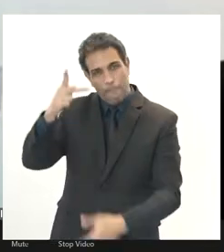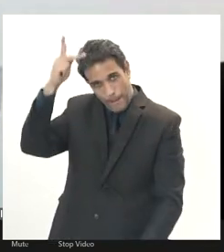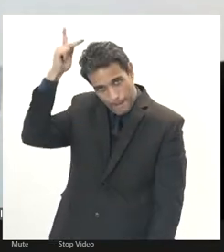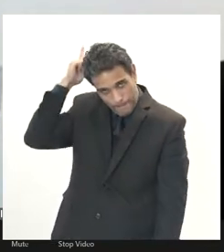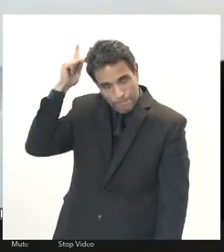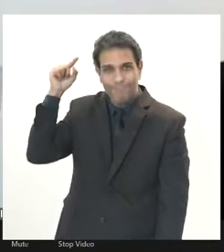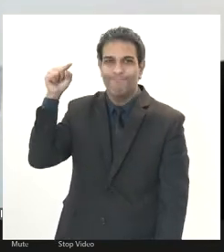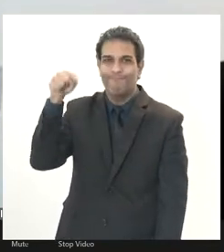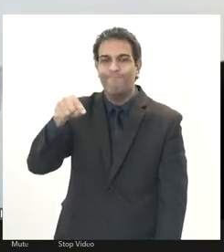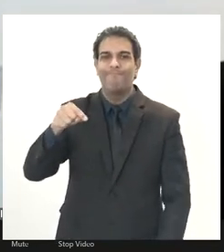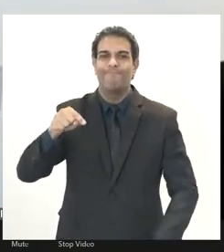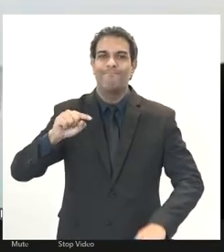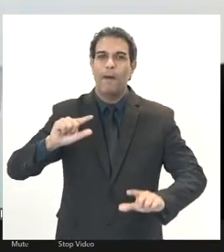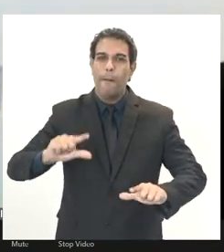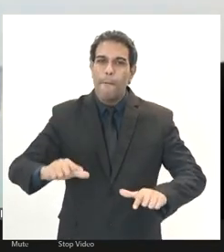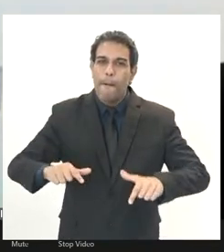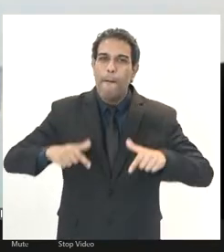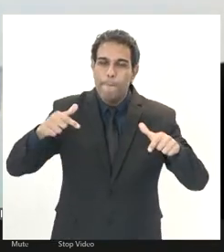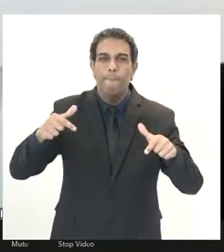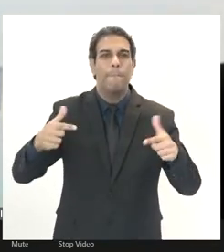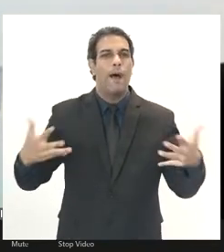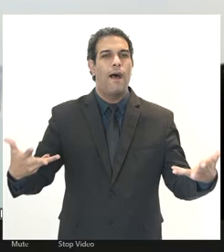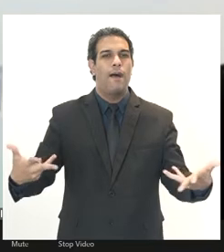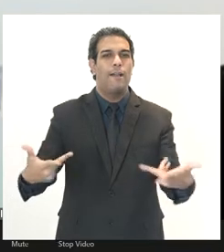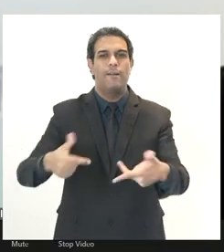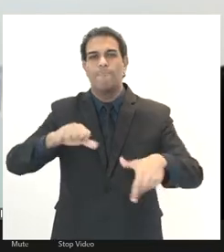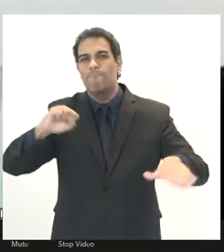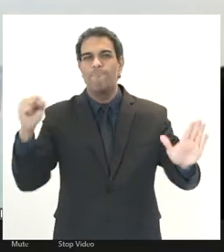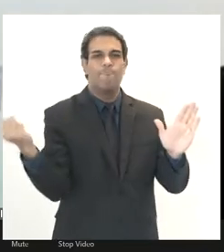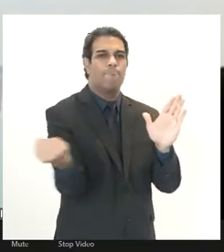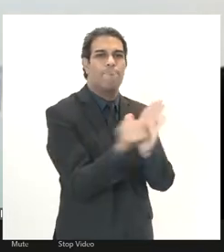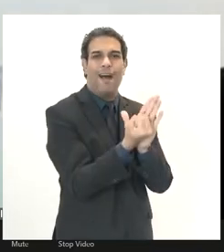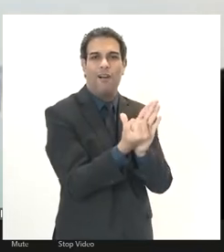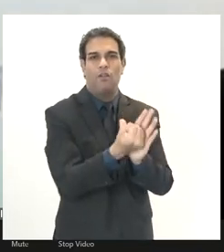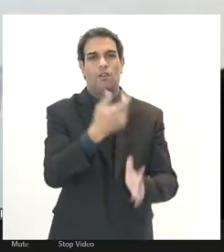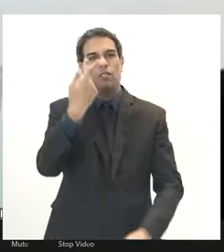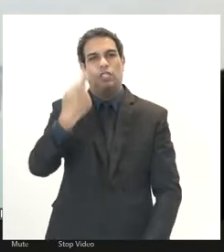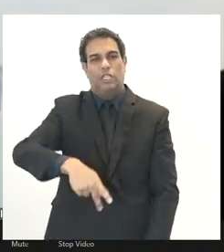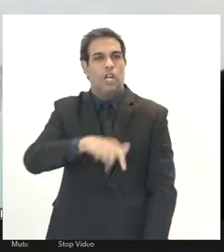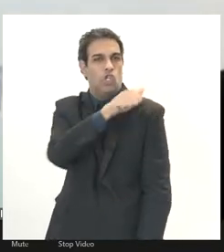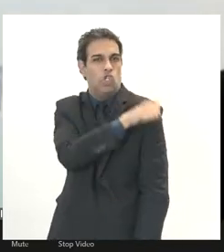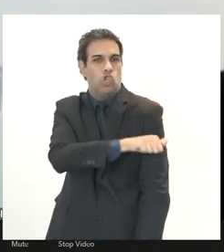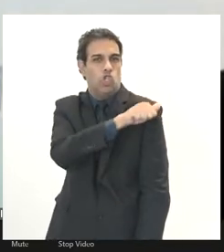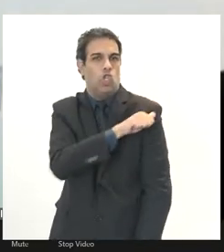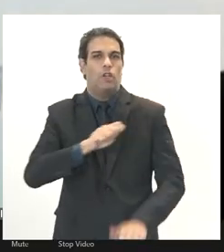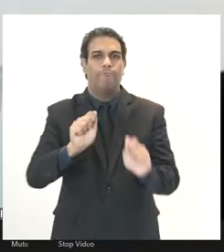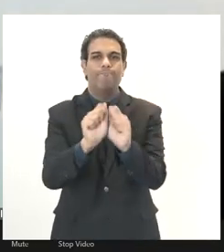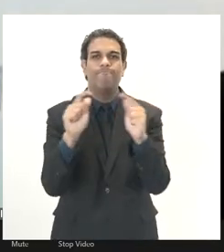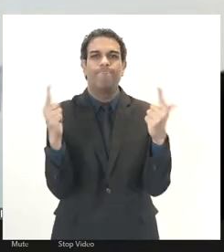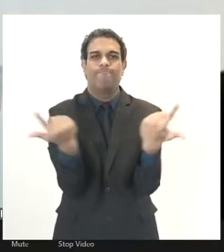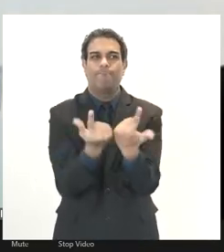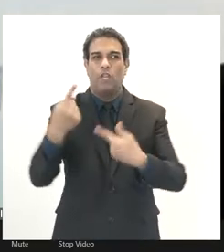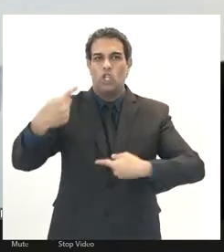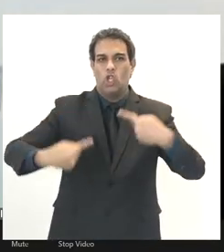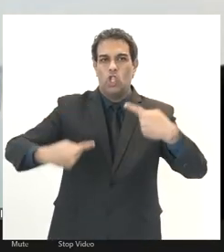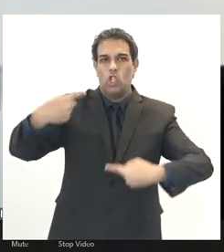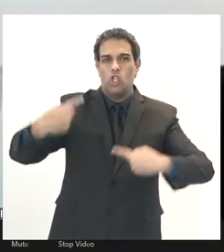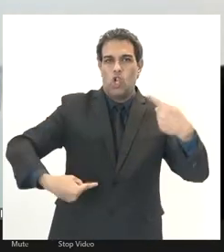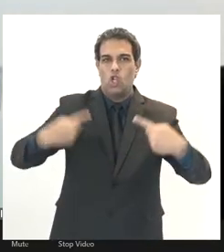por essa iniciativa tão importante de trazer a discussão,